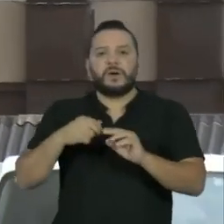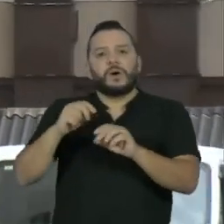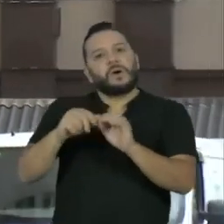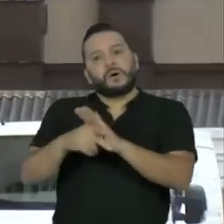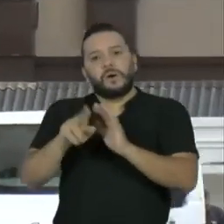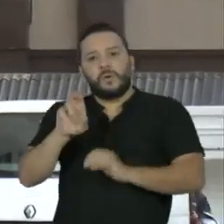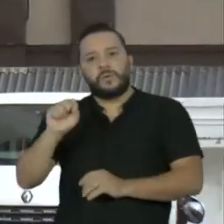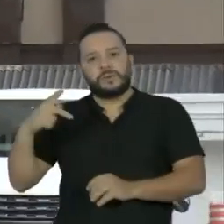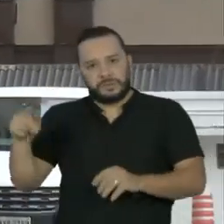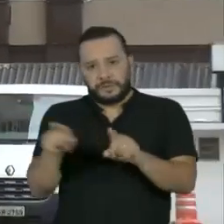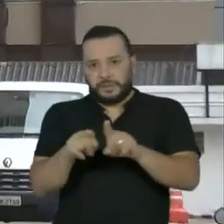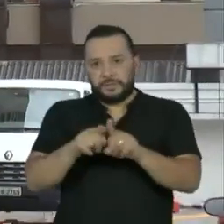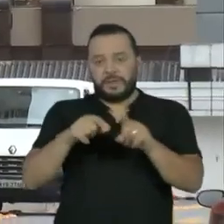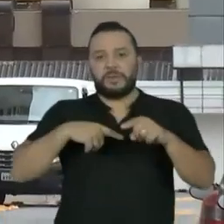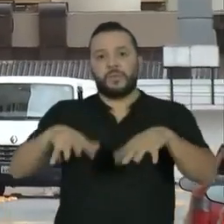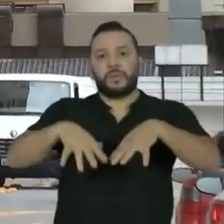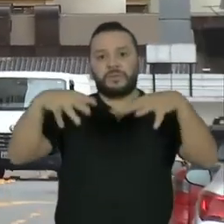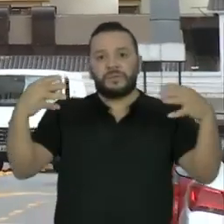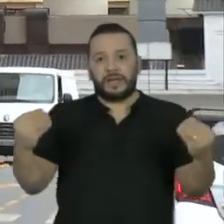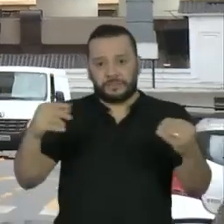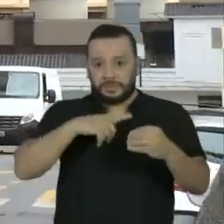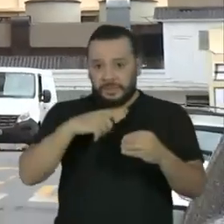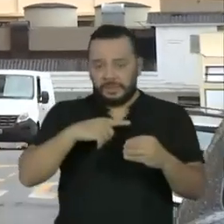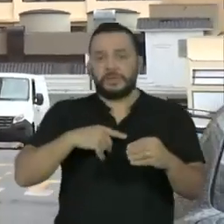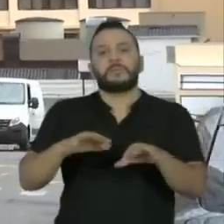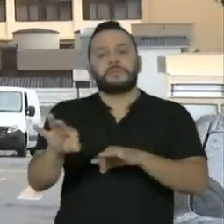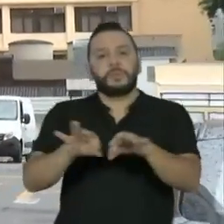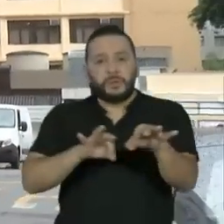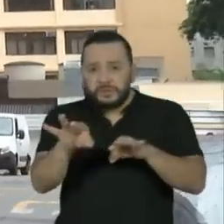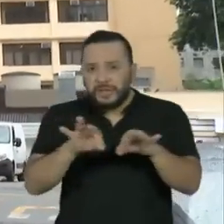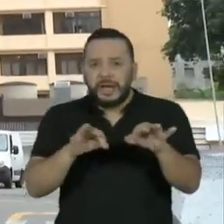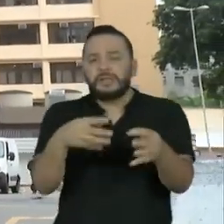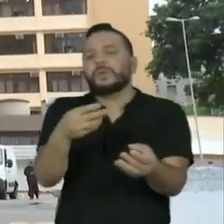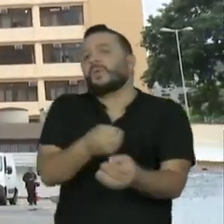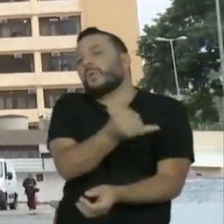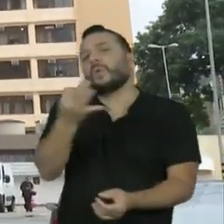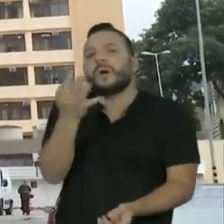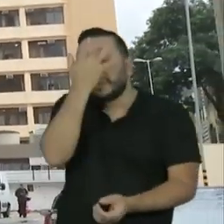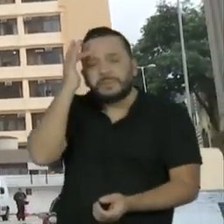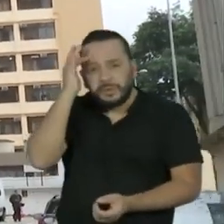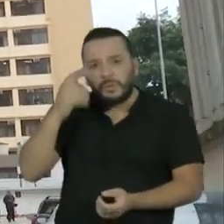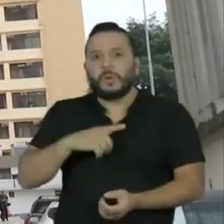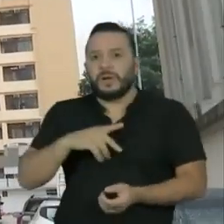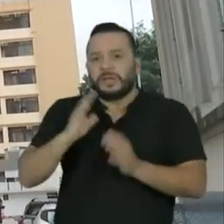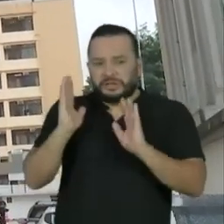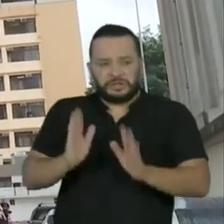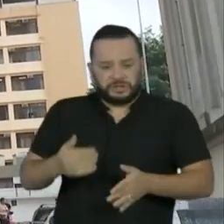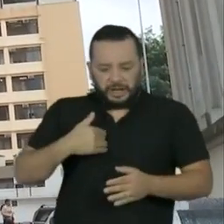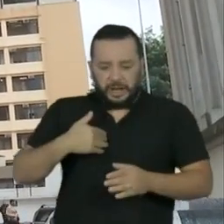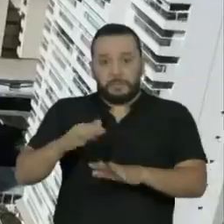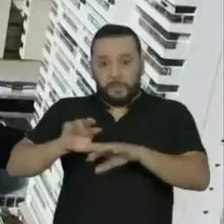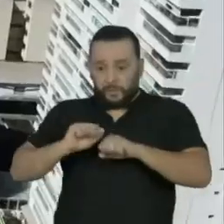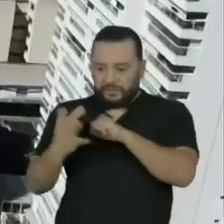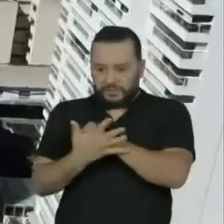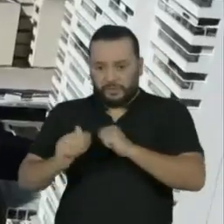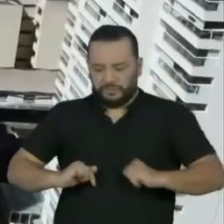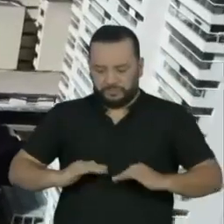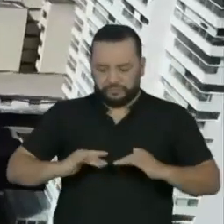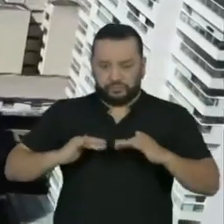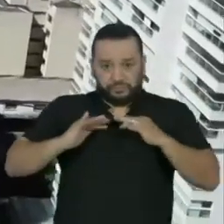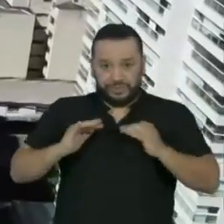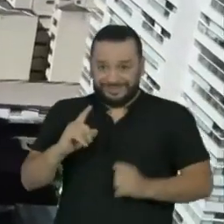desenvolvem um projeto piloto que pretende identificar a quantidade de pessoas imunes à covid-19 na capital paulista. A